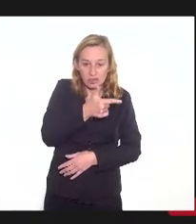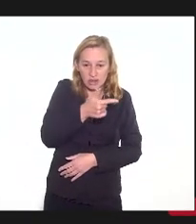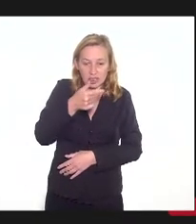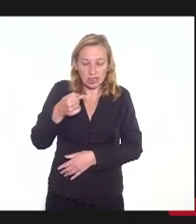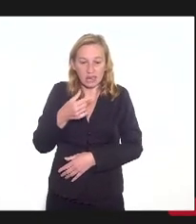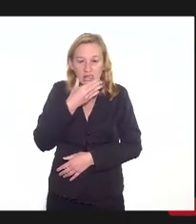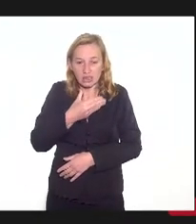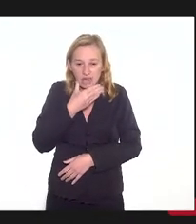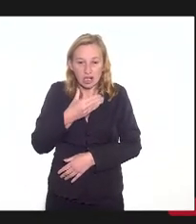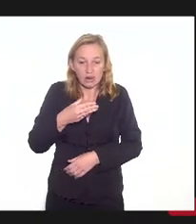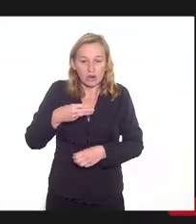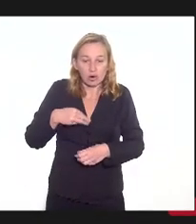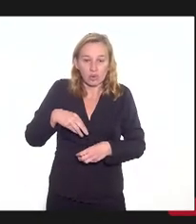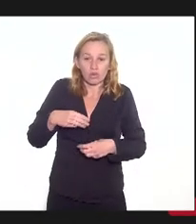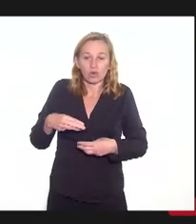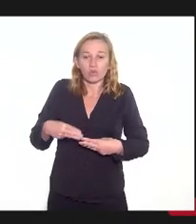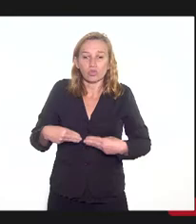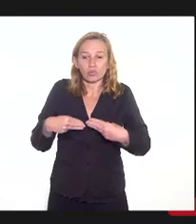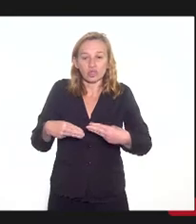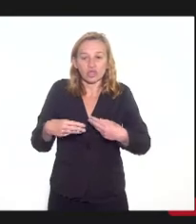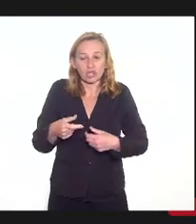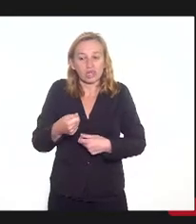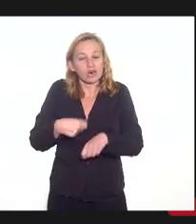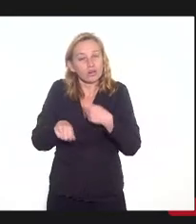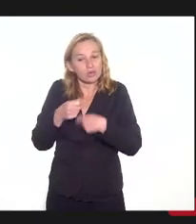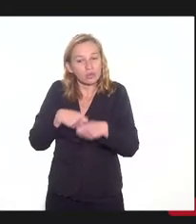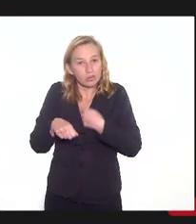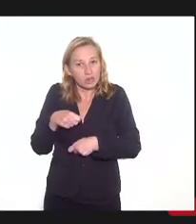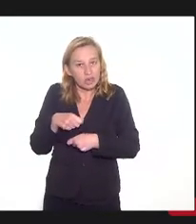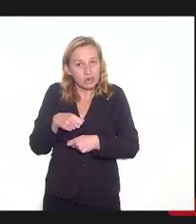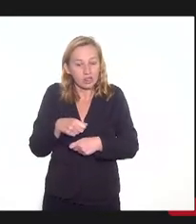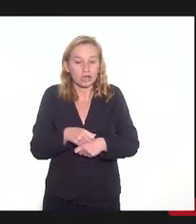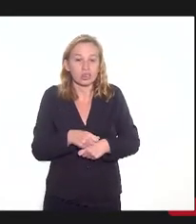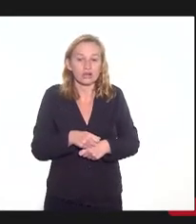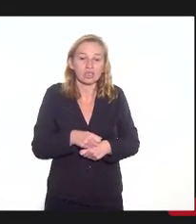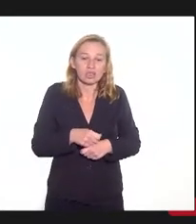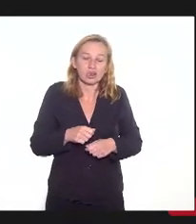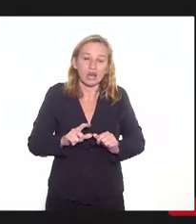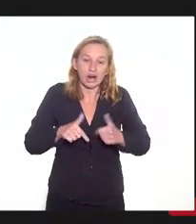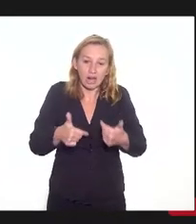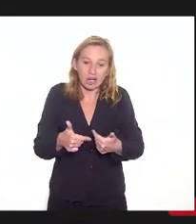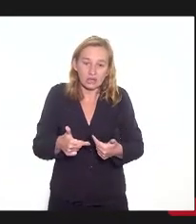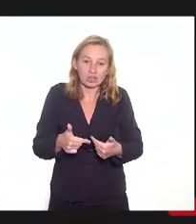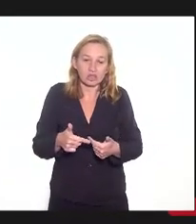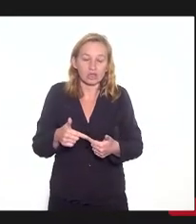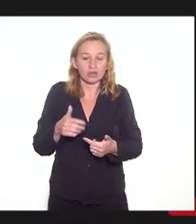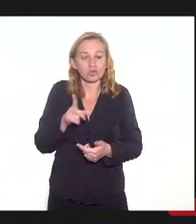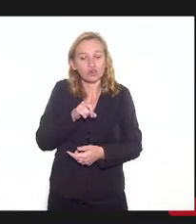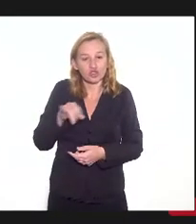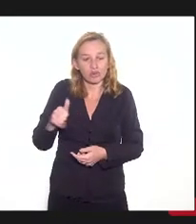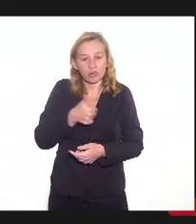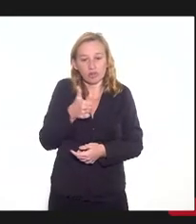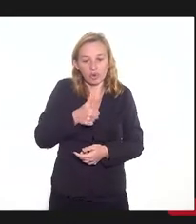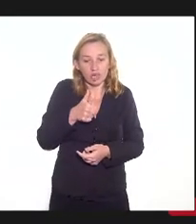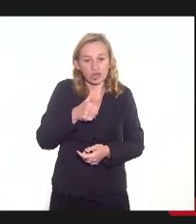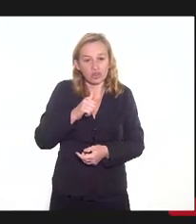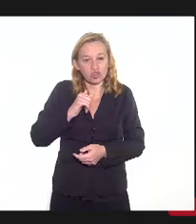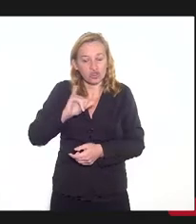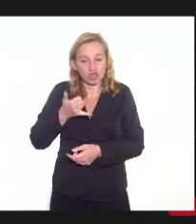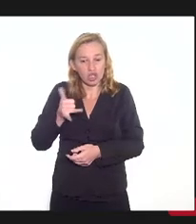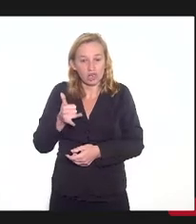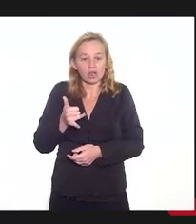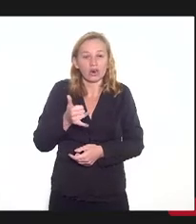Ministério da Economia se manifesta e, em princípio, no dia 1º de janeiro de 2022,